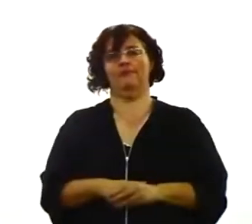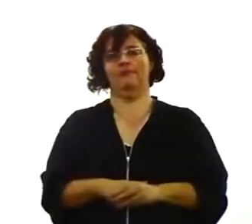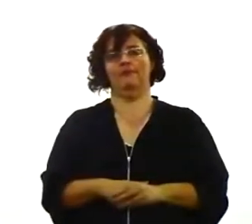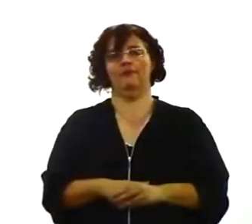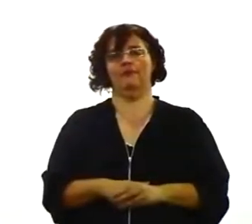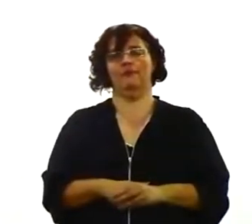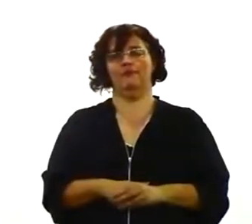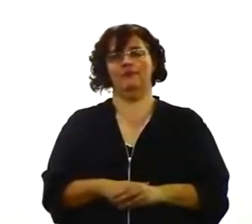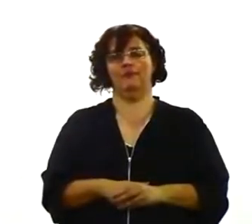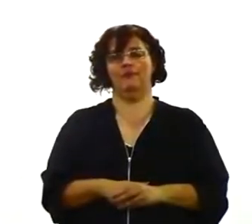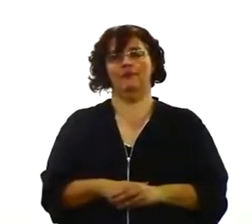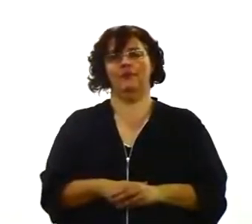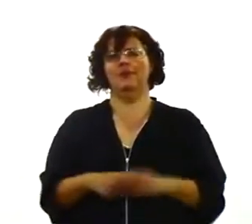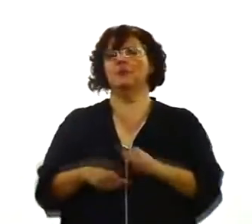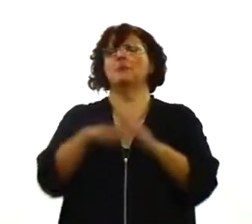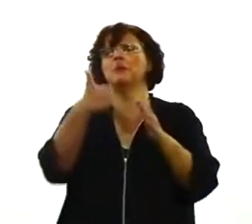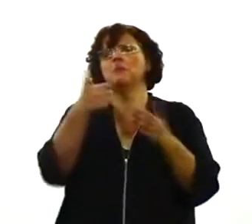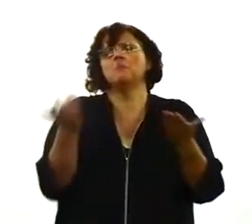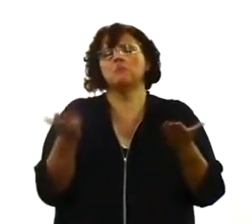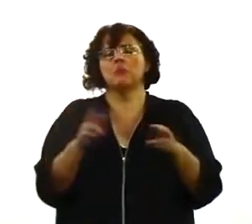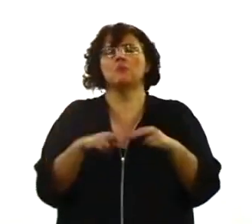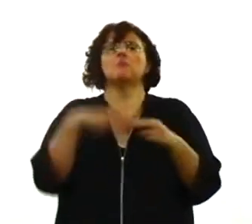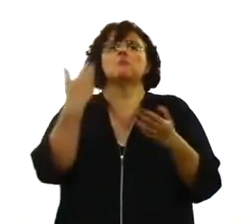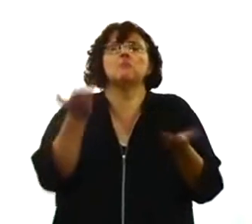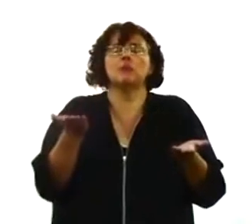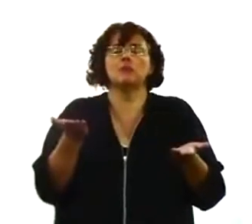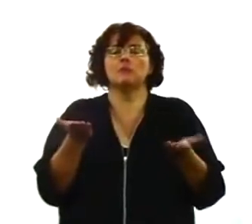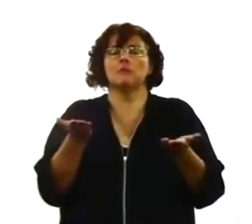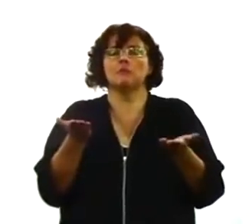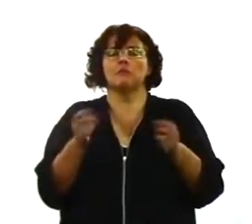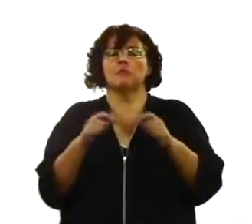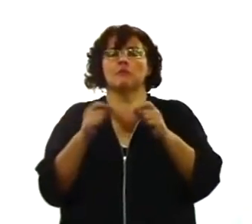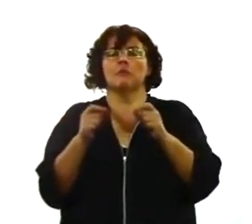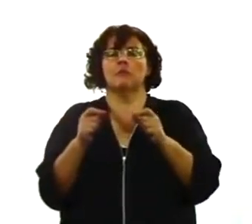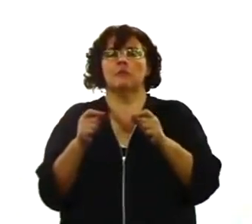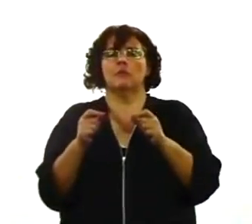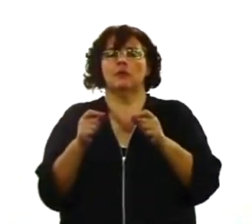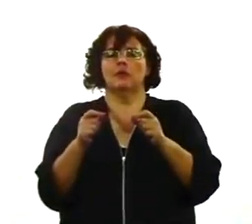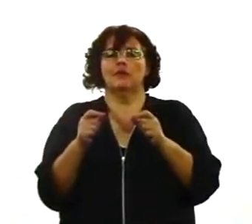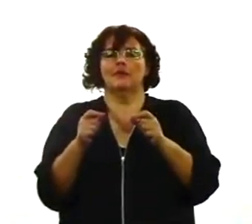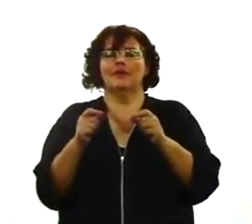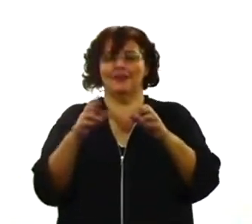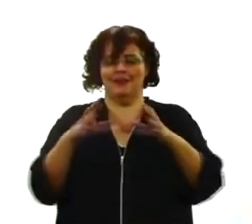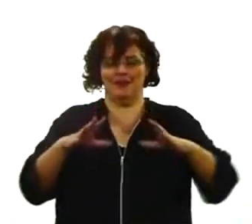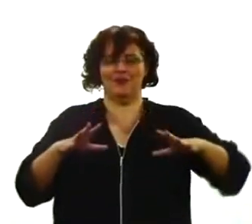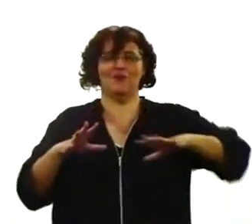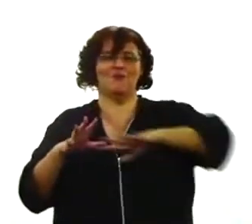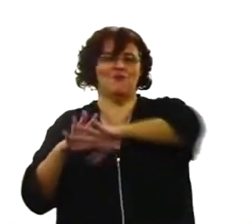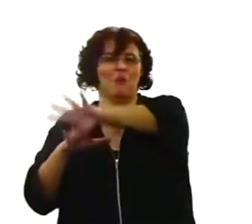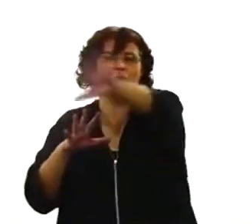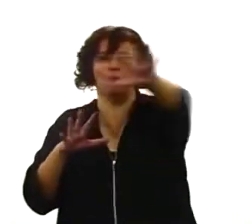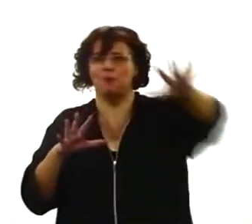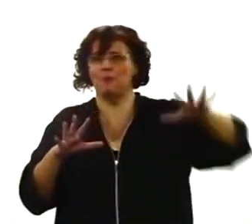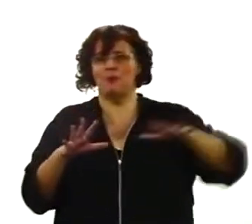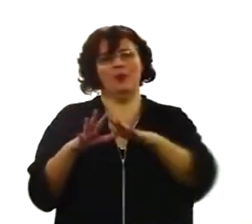do que? O texto diz dos que dormem. Eu vou chamar isso de o total da colheita de Deus. Que tal você